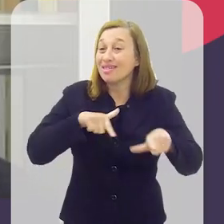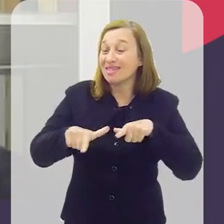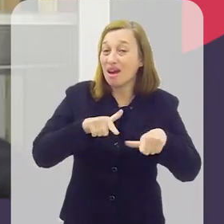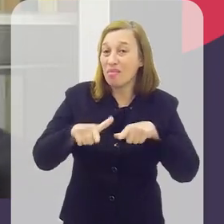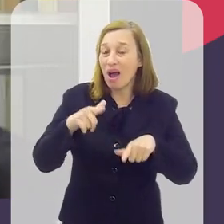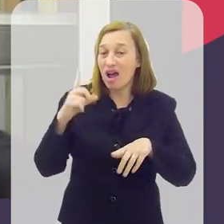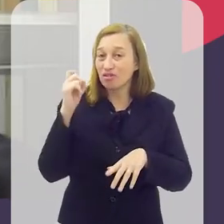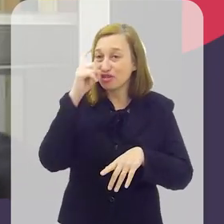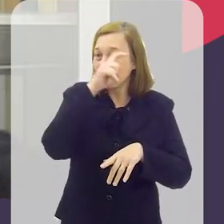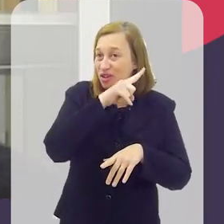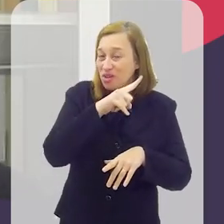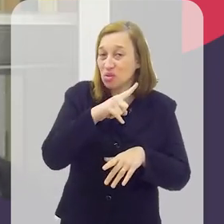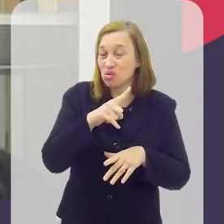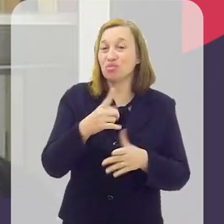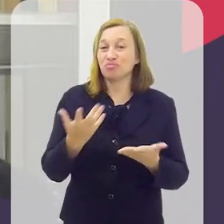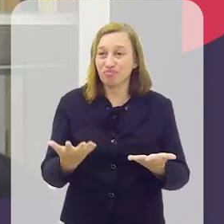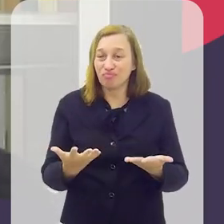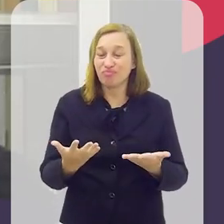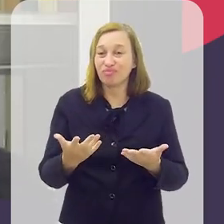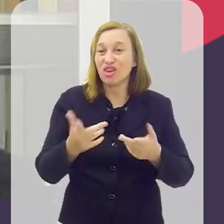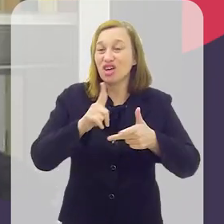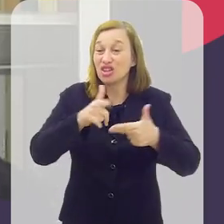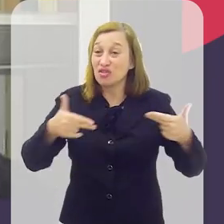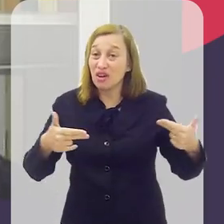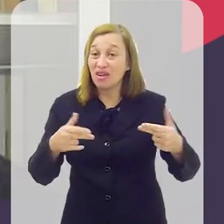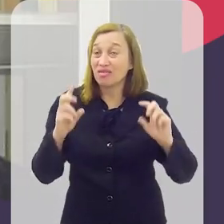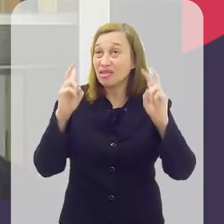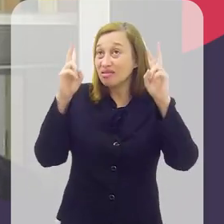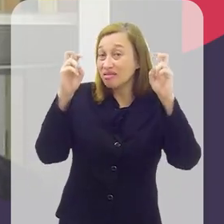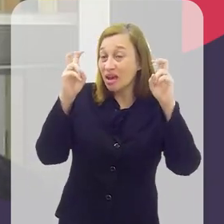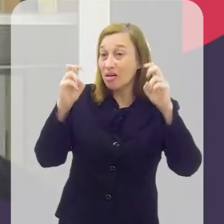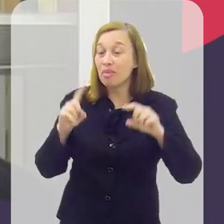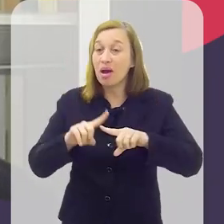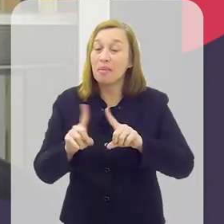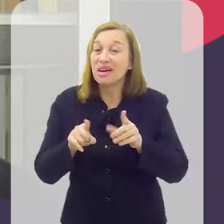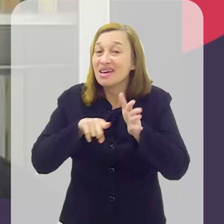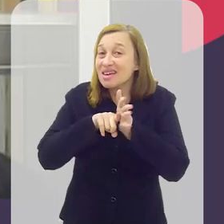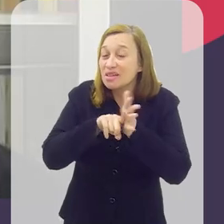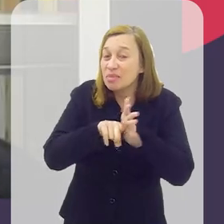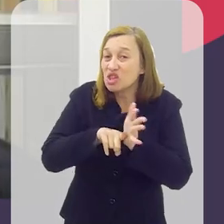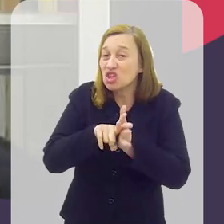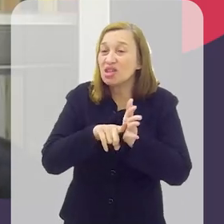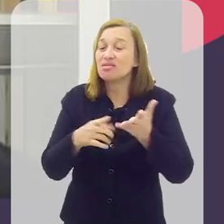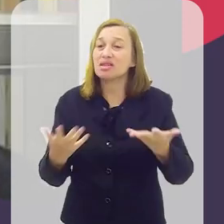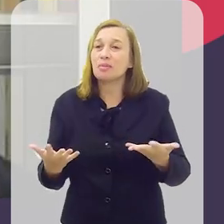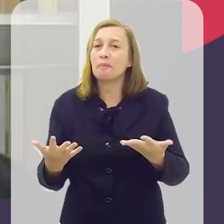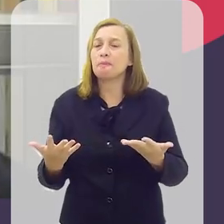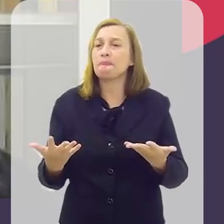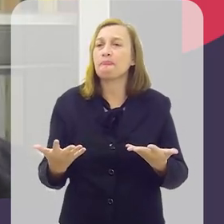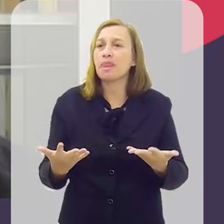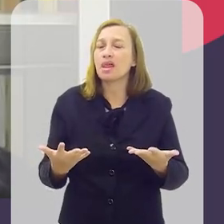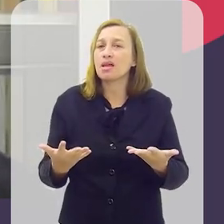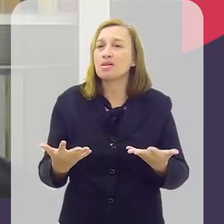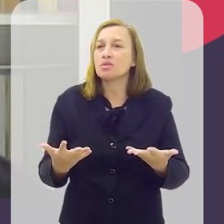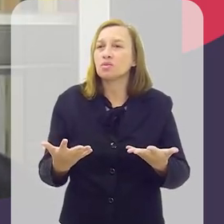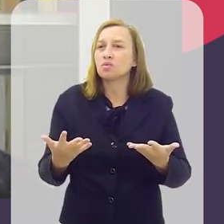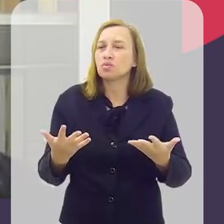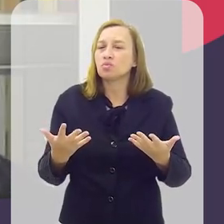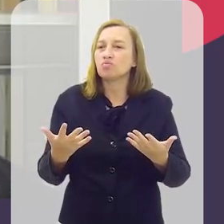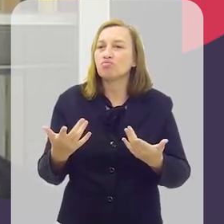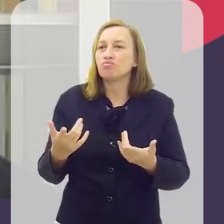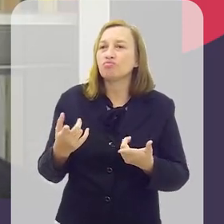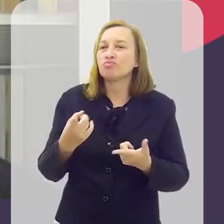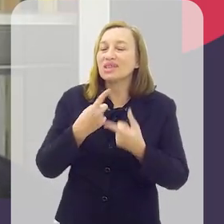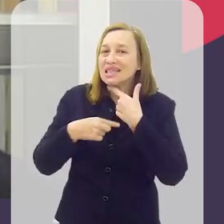de forma geral em diferentes temas, mas especificamente essa pesquisa, ela veio como uma intenção